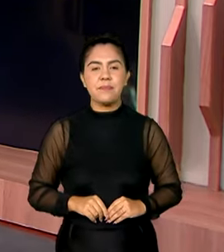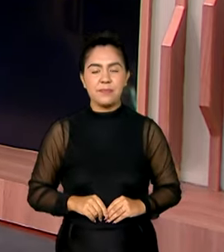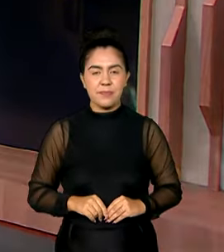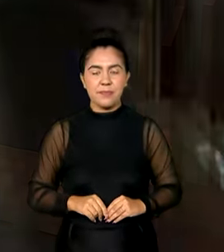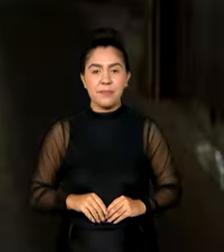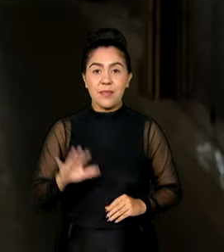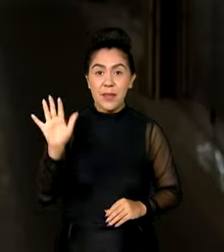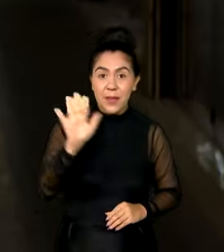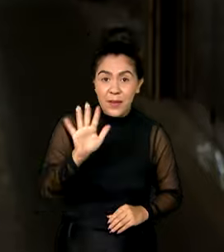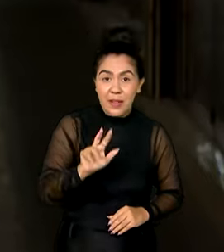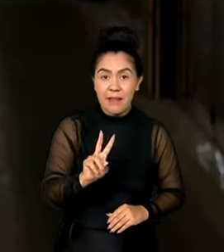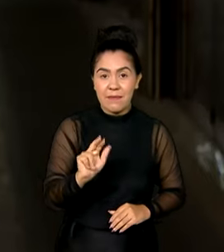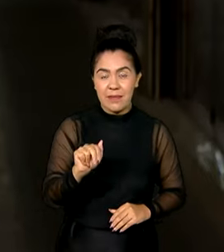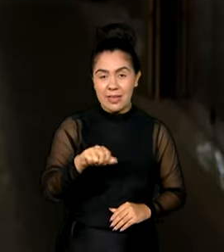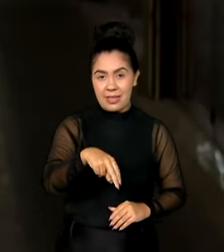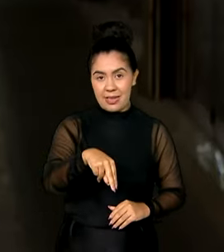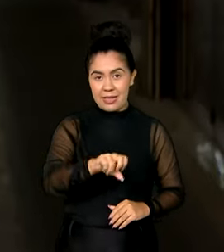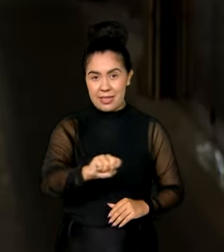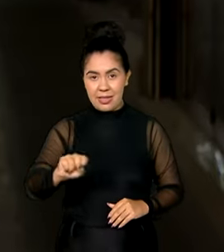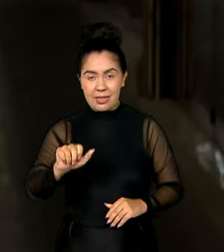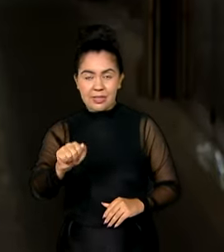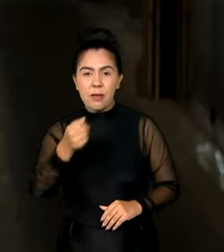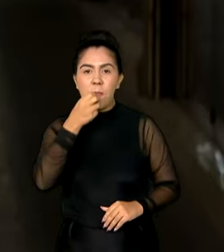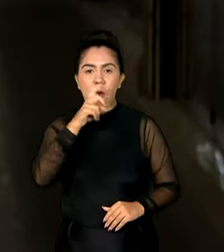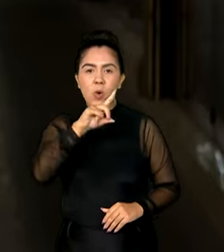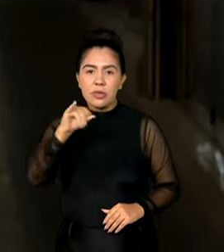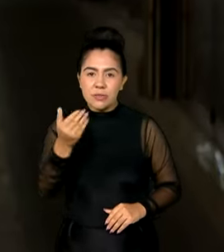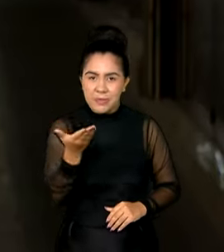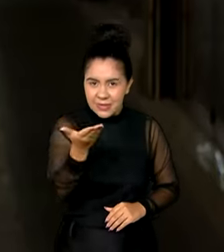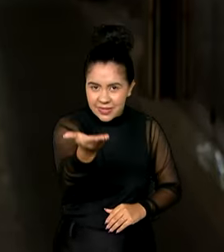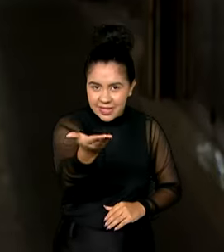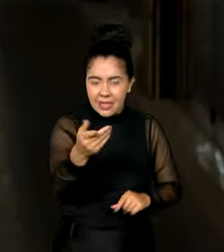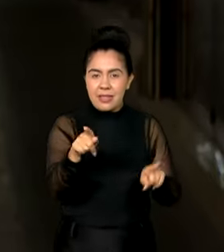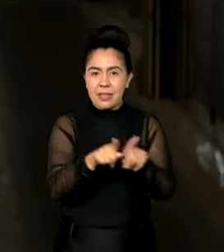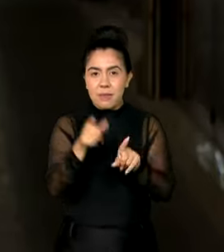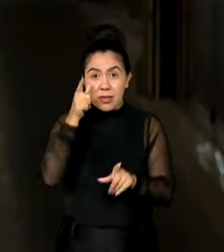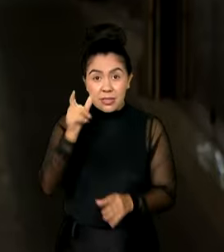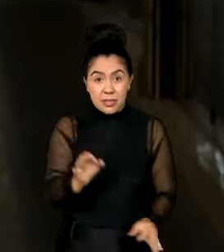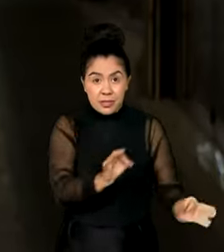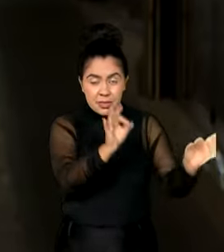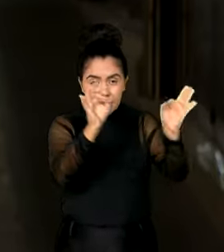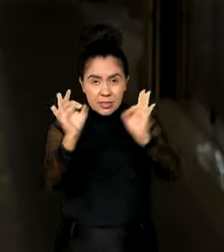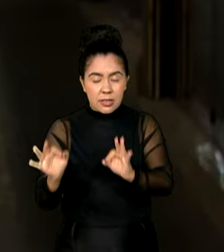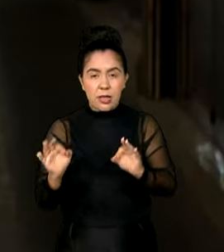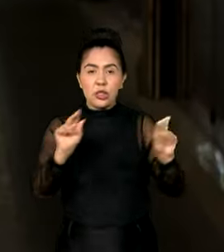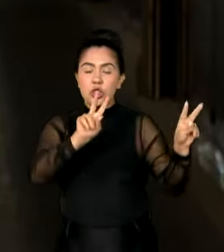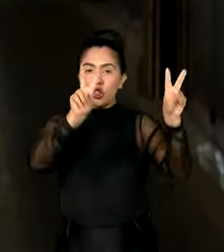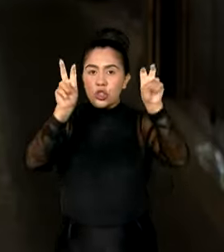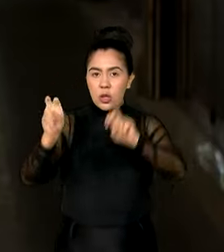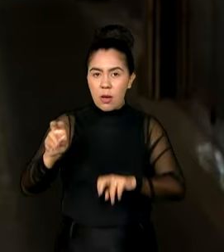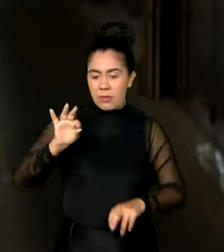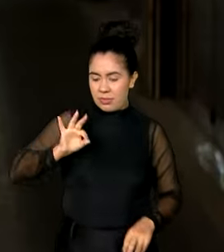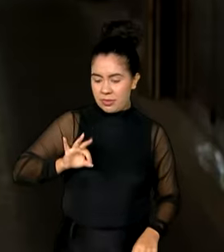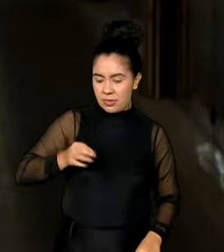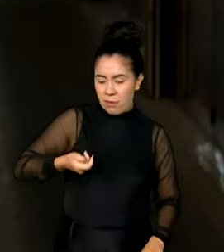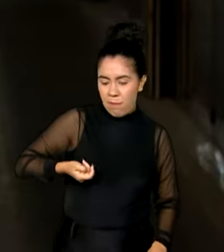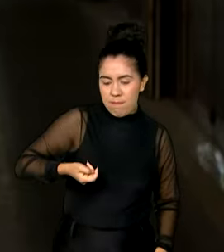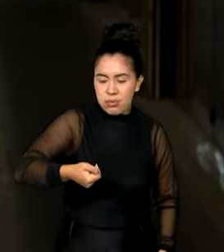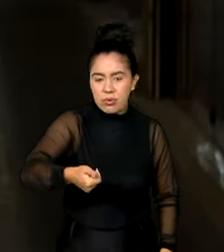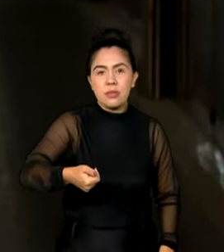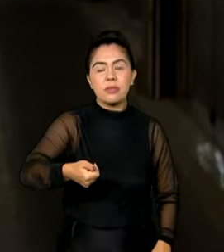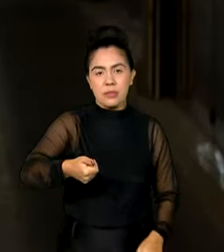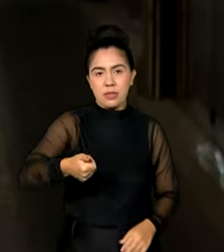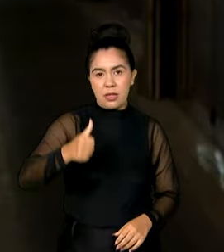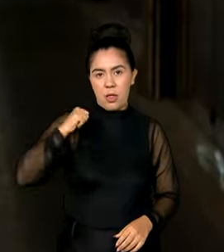Oi, Vanessa, bom dia para você e para todos que acompanham a gente. Esses repasses do Bolsa Família, eles vão ser feitos de